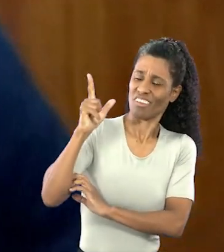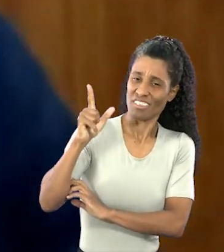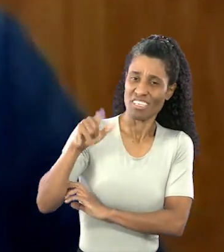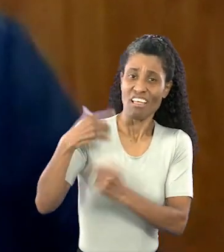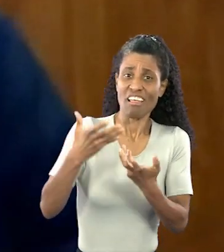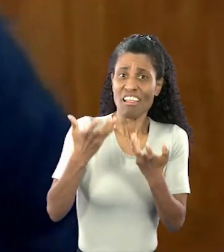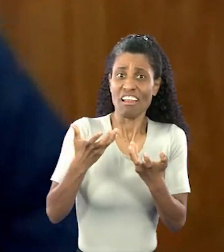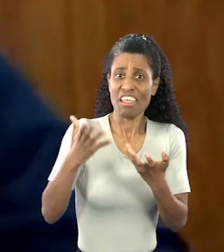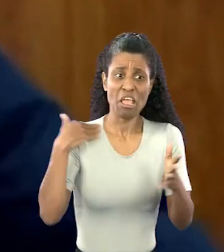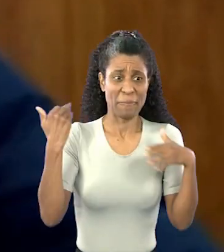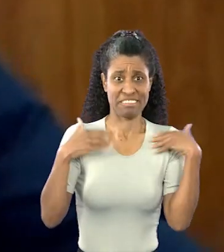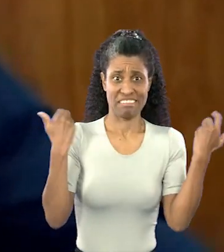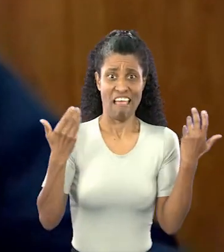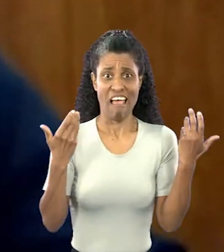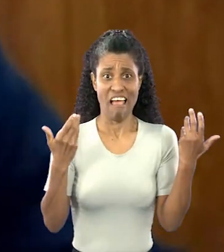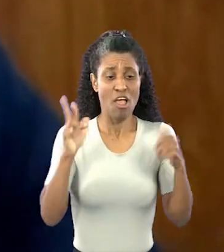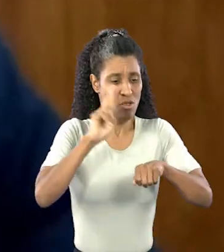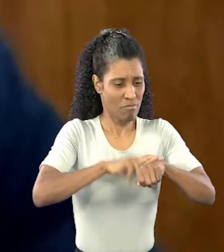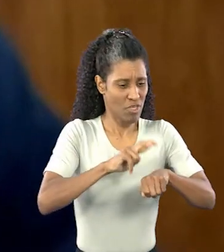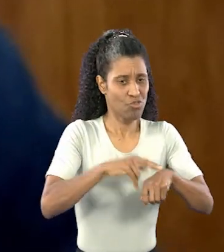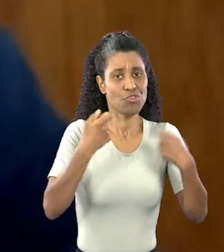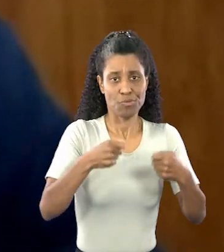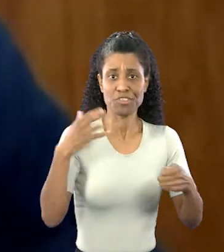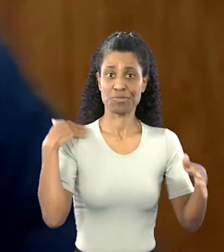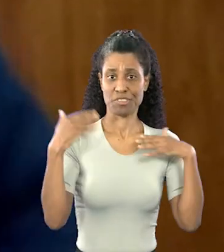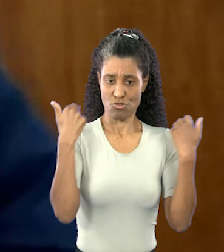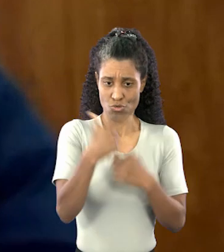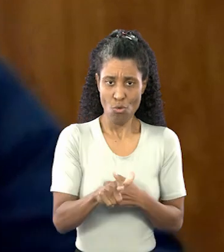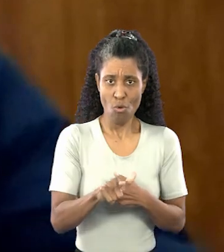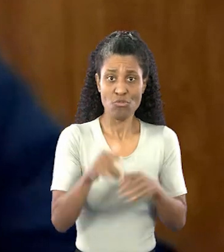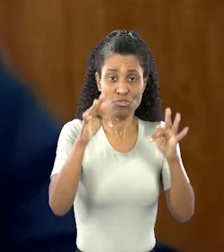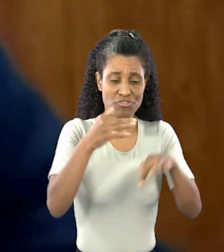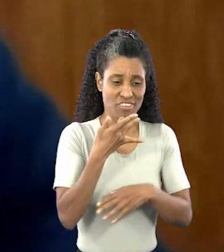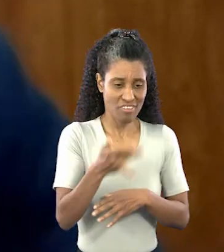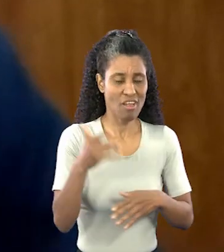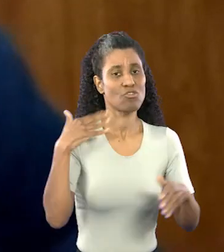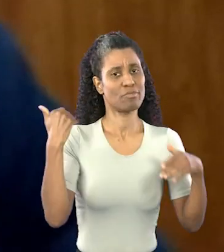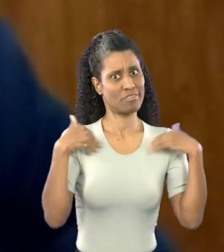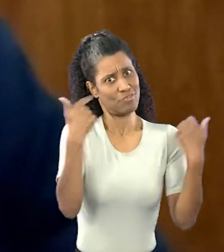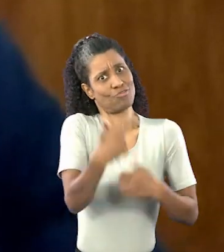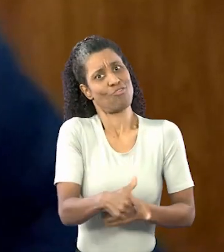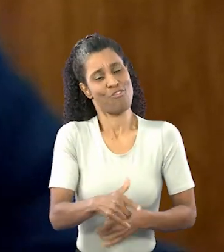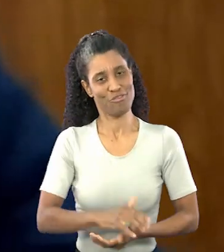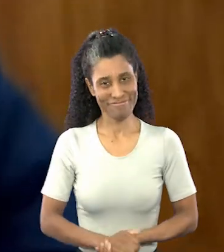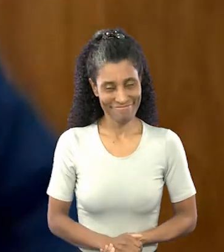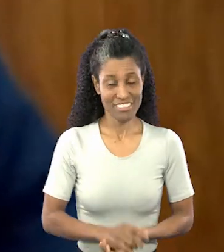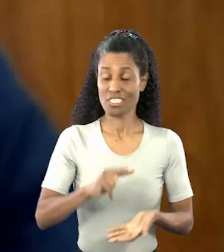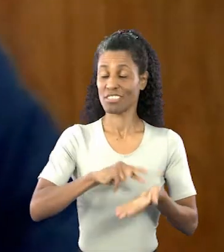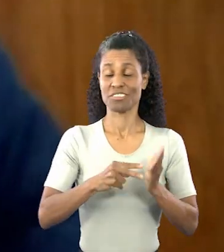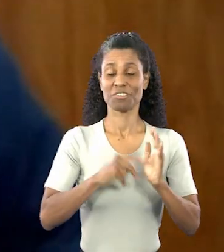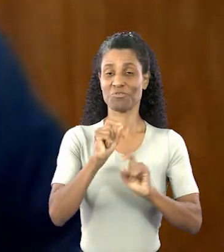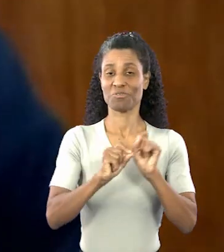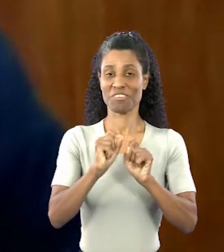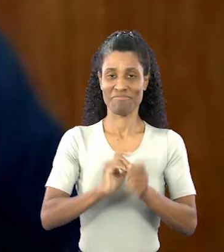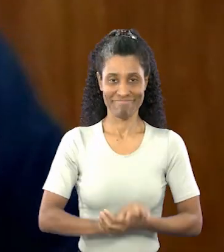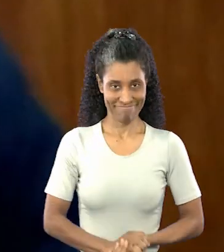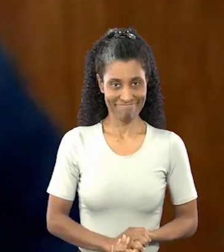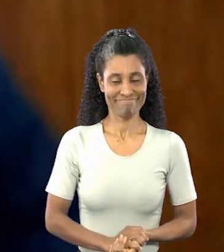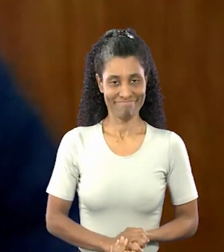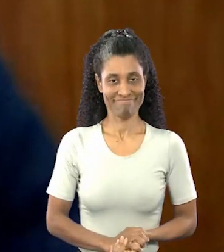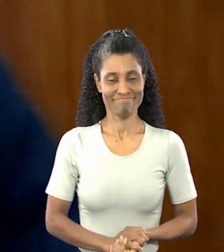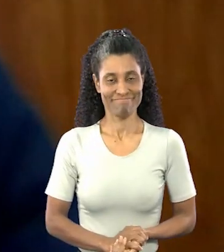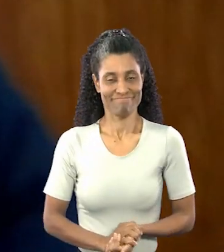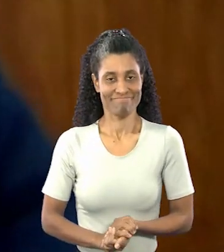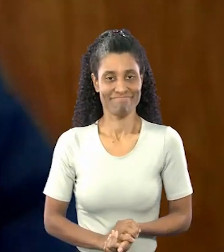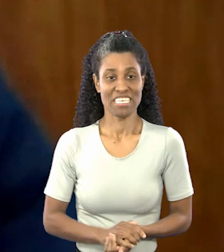quer dar voltinha dele. Ao meio-dia, novamente, eu tenho que sair com ele. No final da tarde, de novo. Então, o que significa isso? Isso